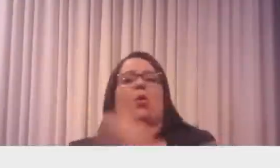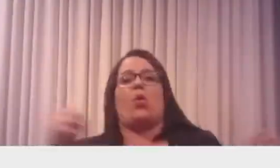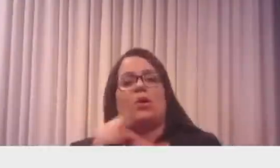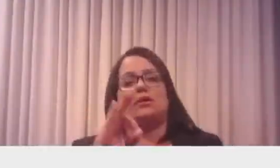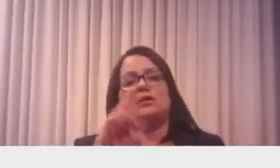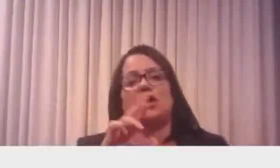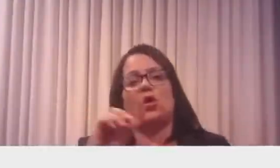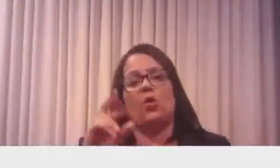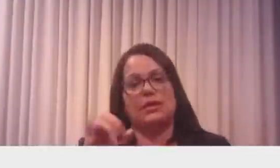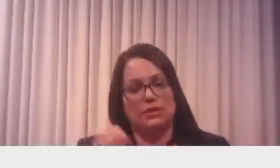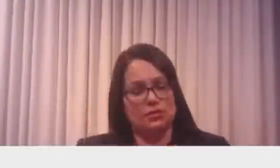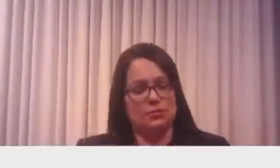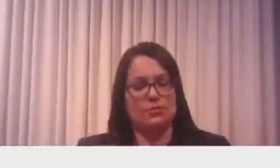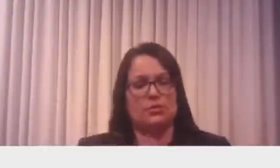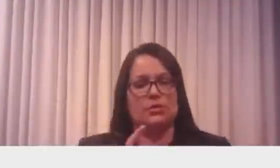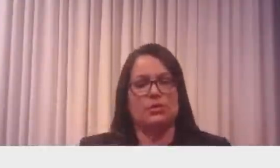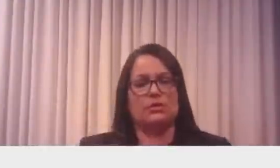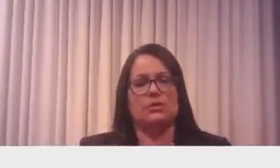também o comunismo.